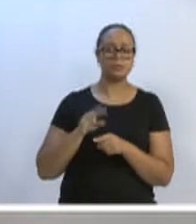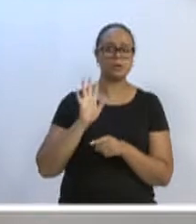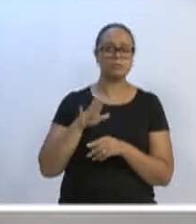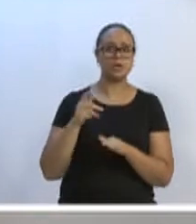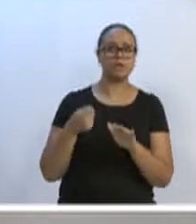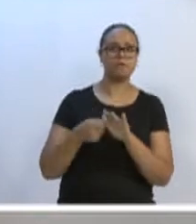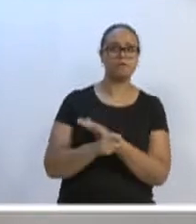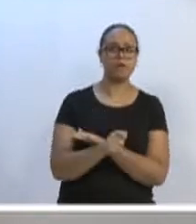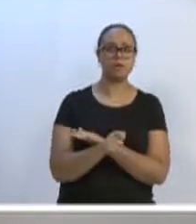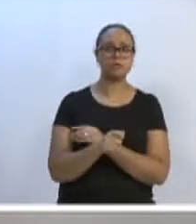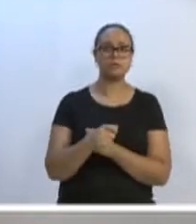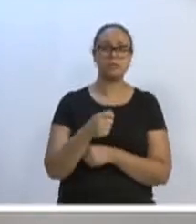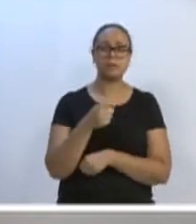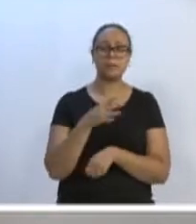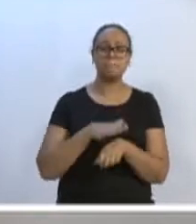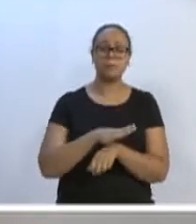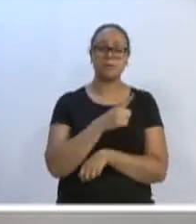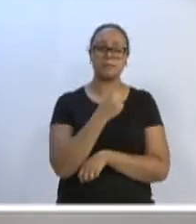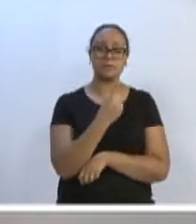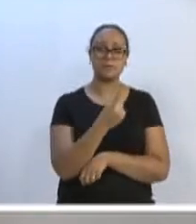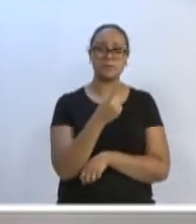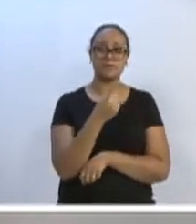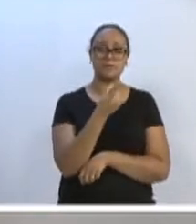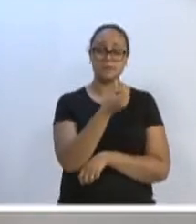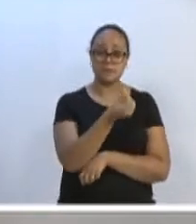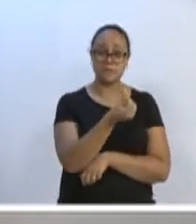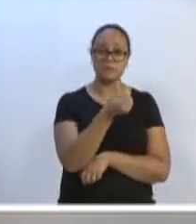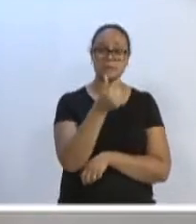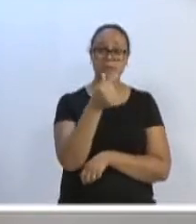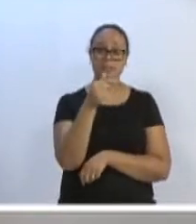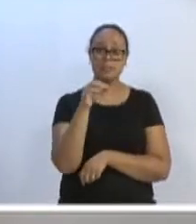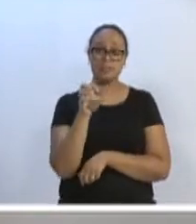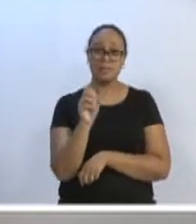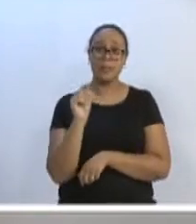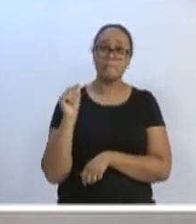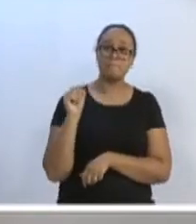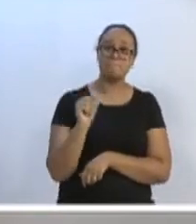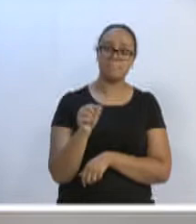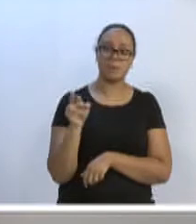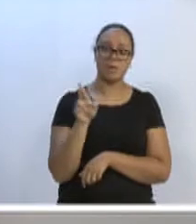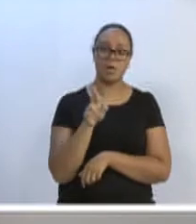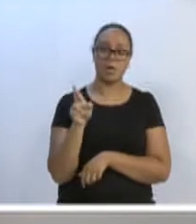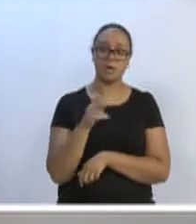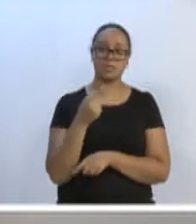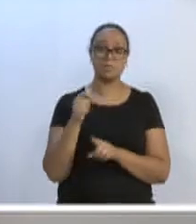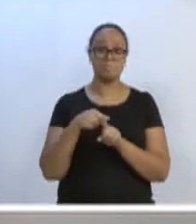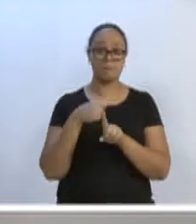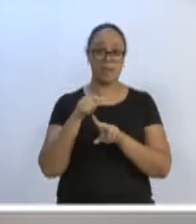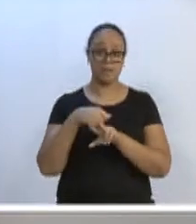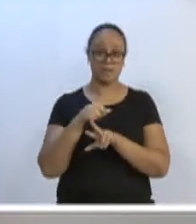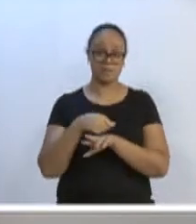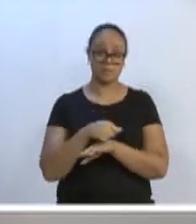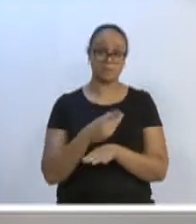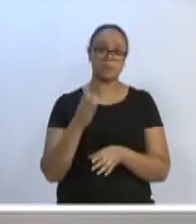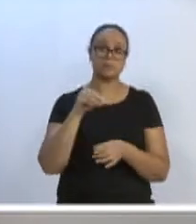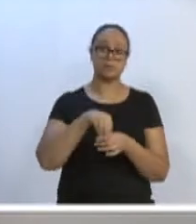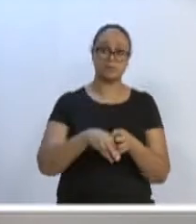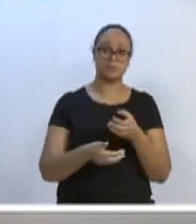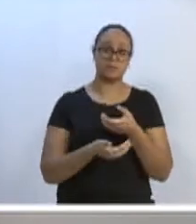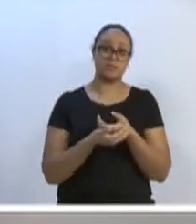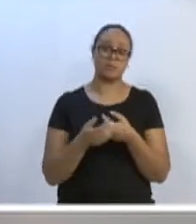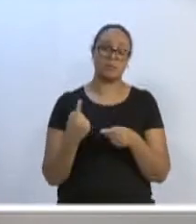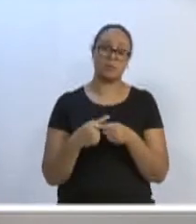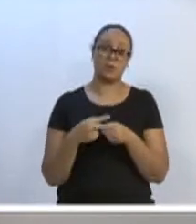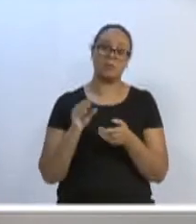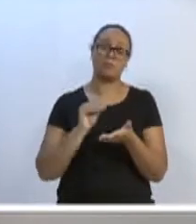670 mil reais mensais no Hospital Santo Antônio, justamente por essa falha do governo